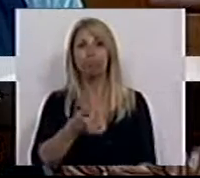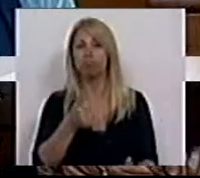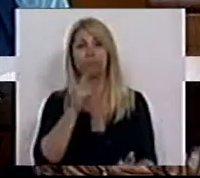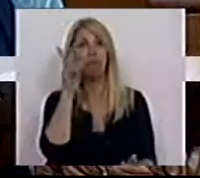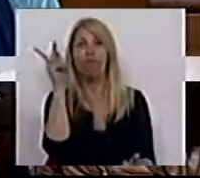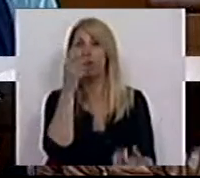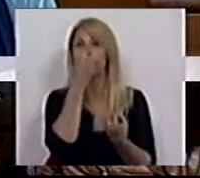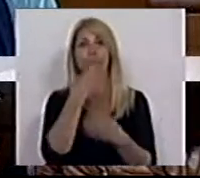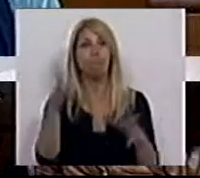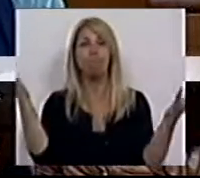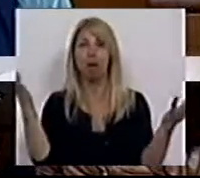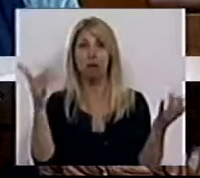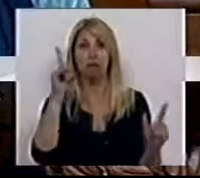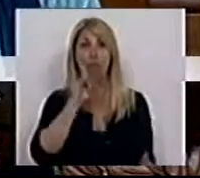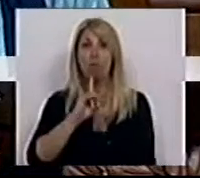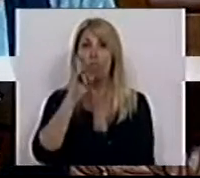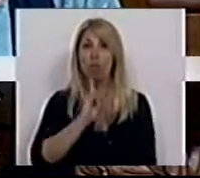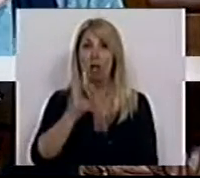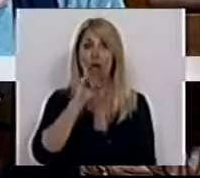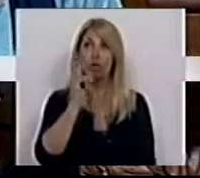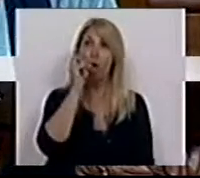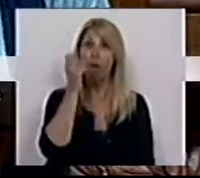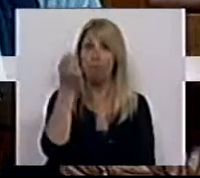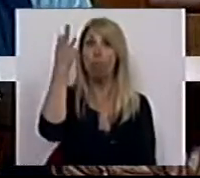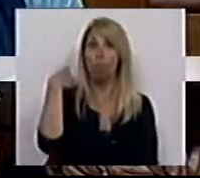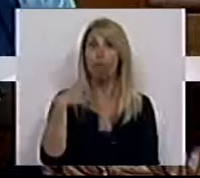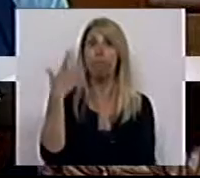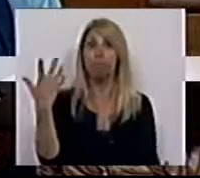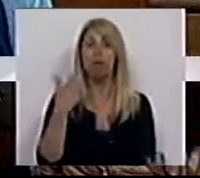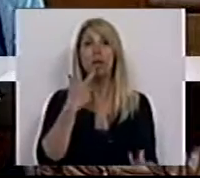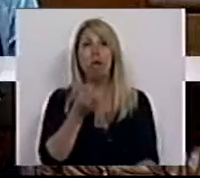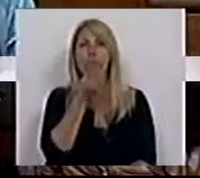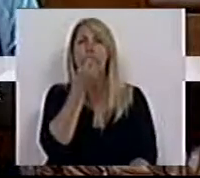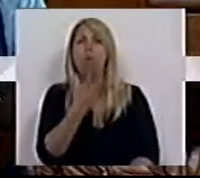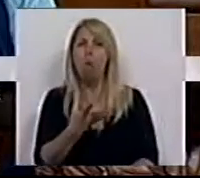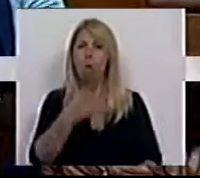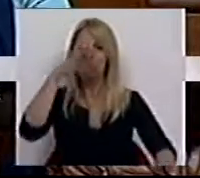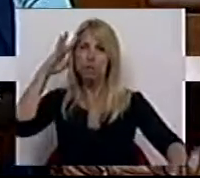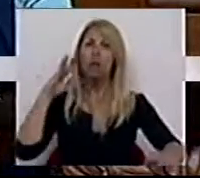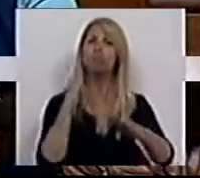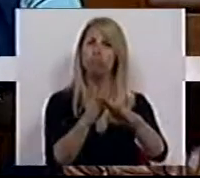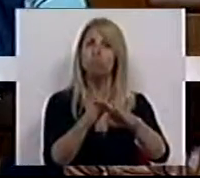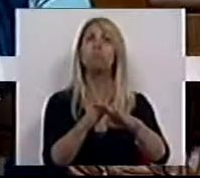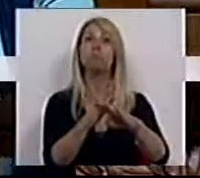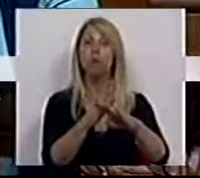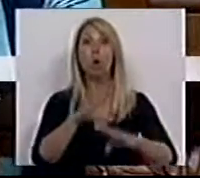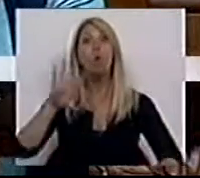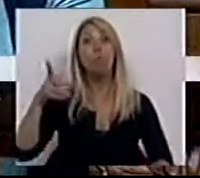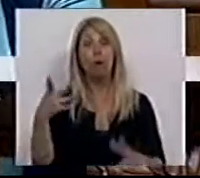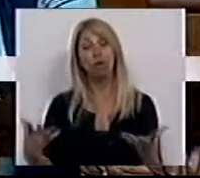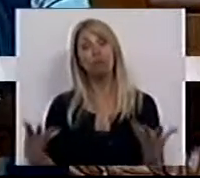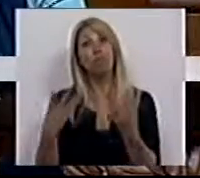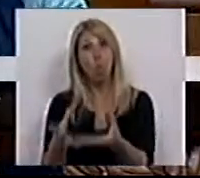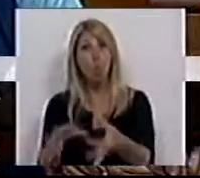Mulheres e homens, generosos e abnegados. O país uniu o Senador no